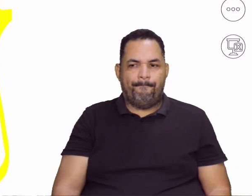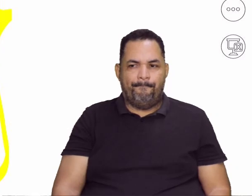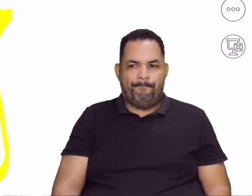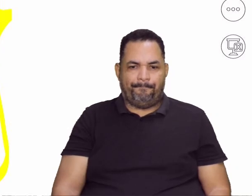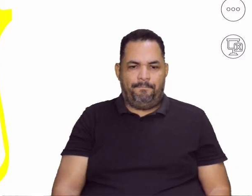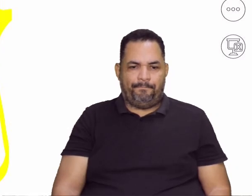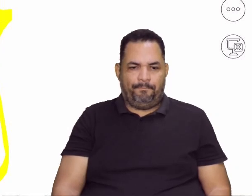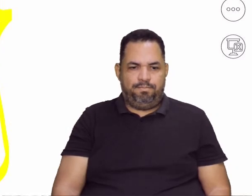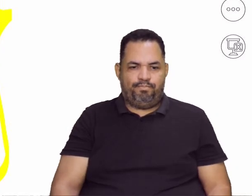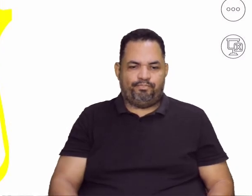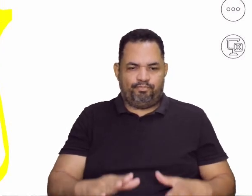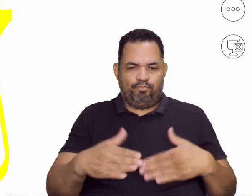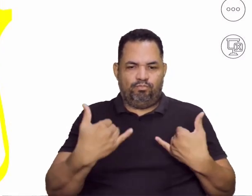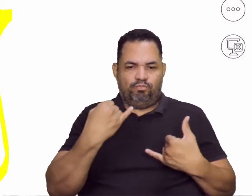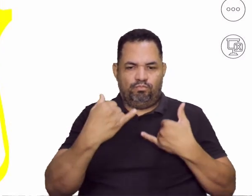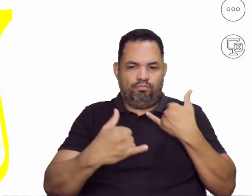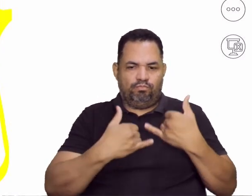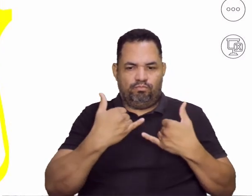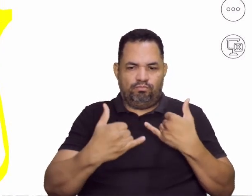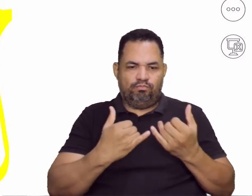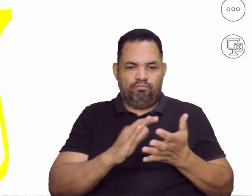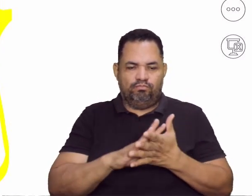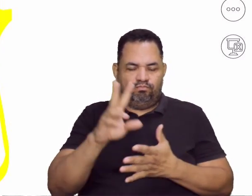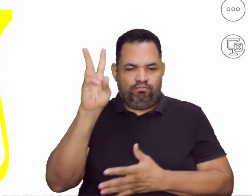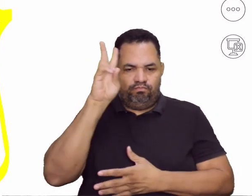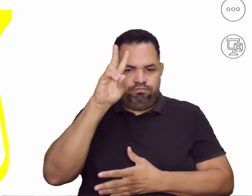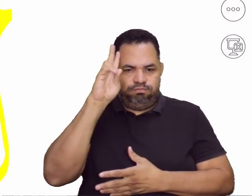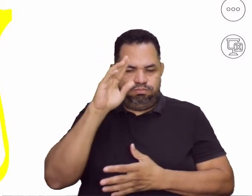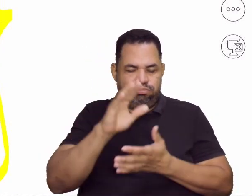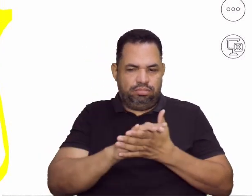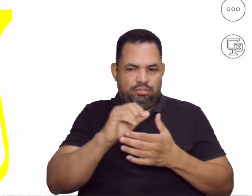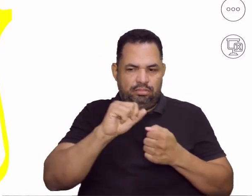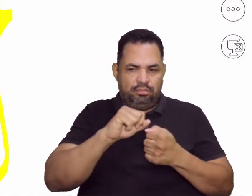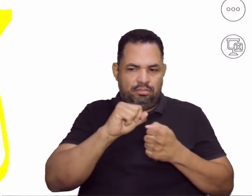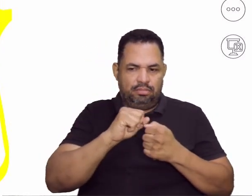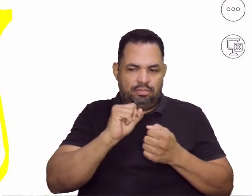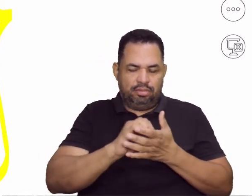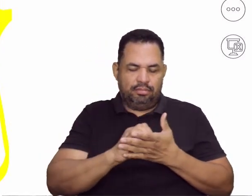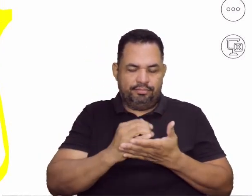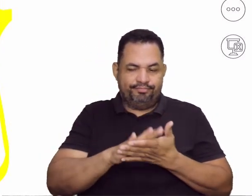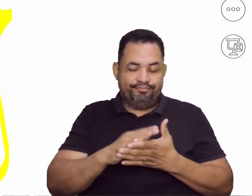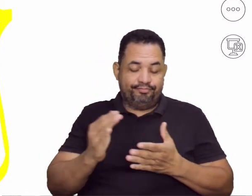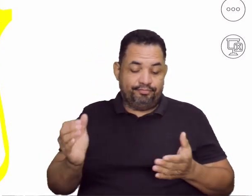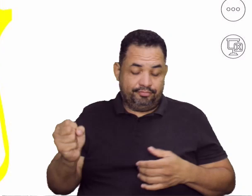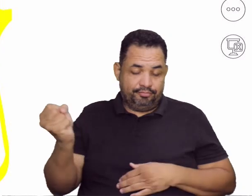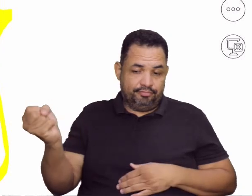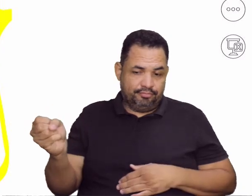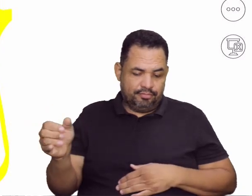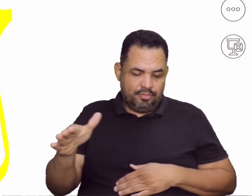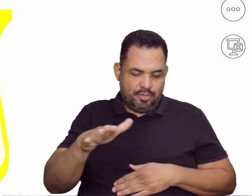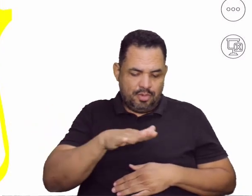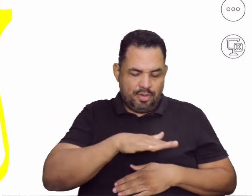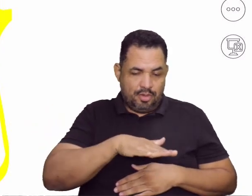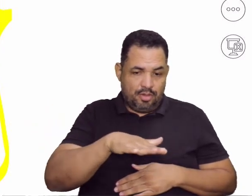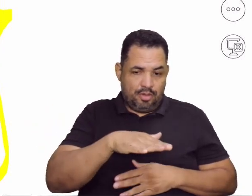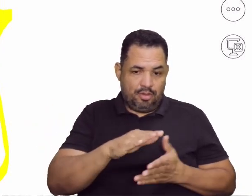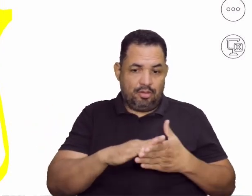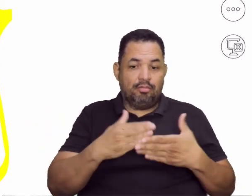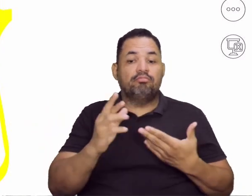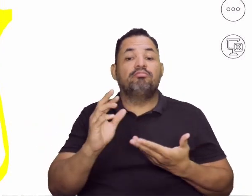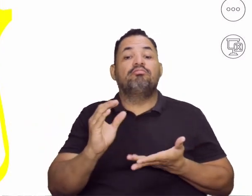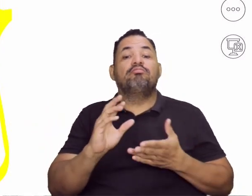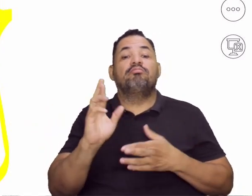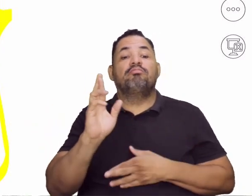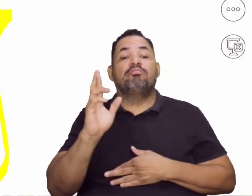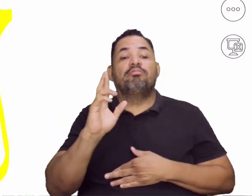as brincadeiras que você se recorda de ter realizado quando criança? Com quem e onde